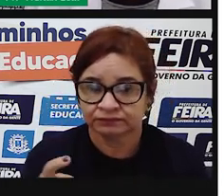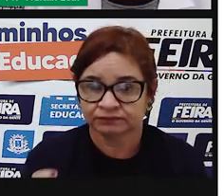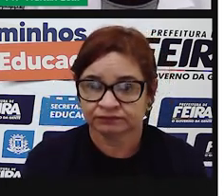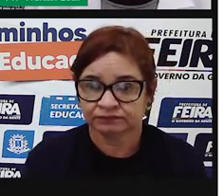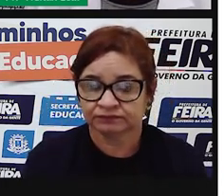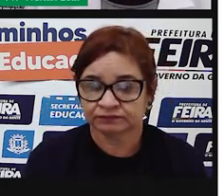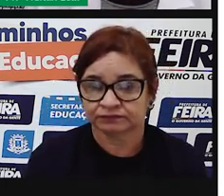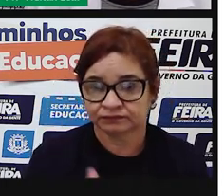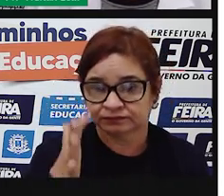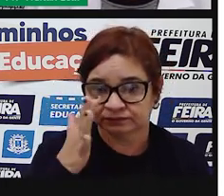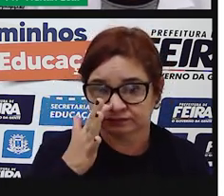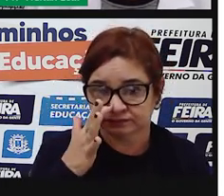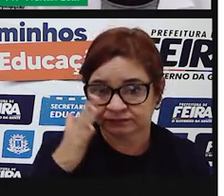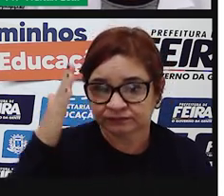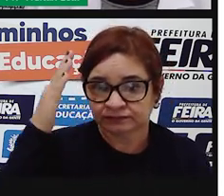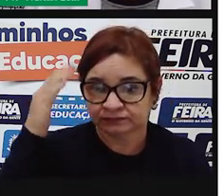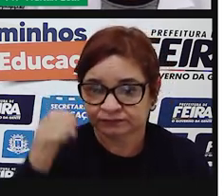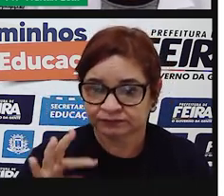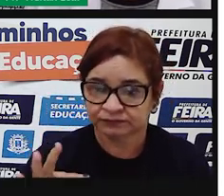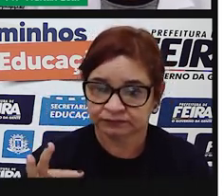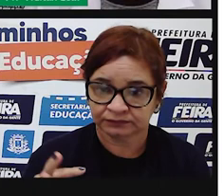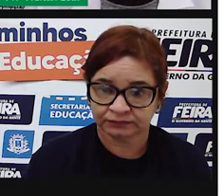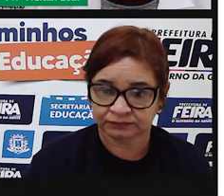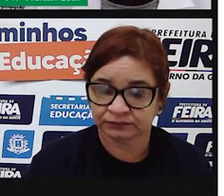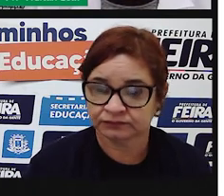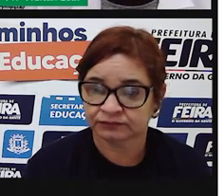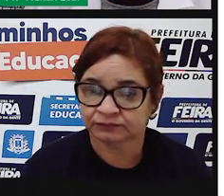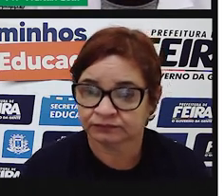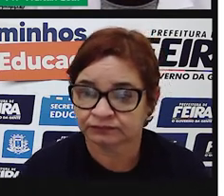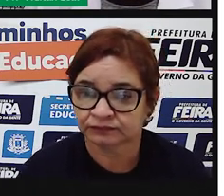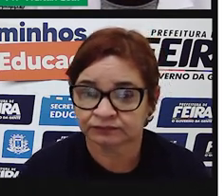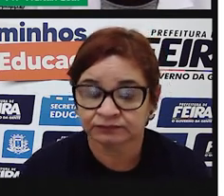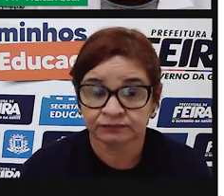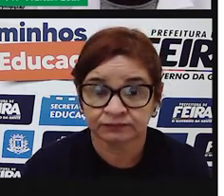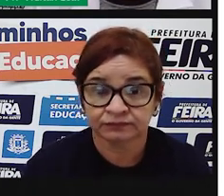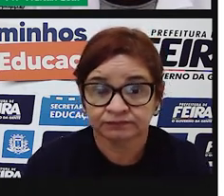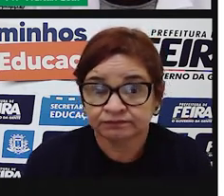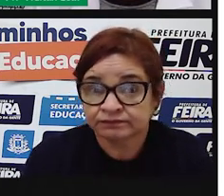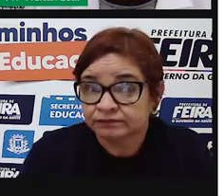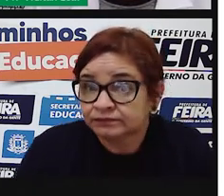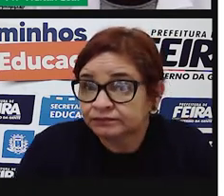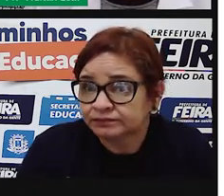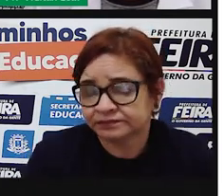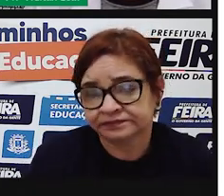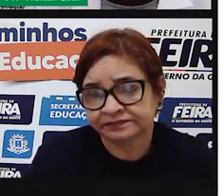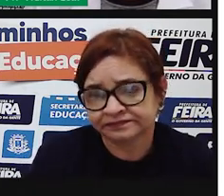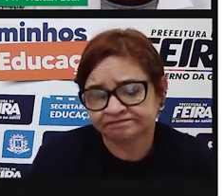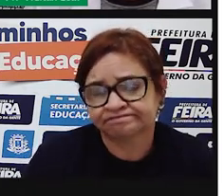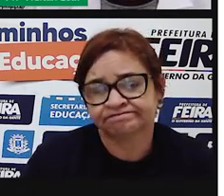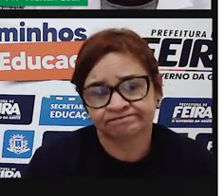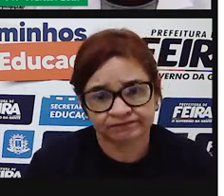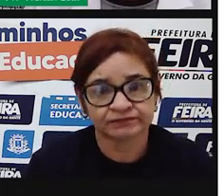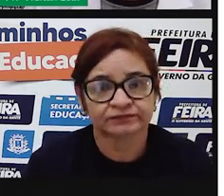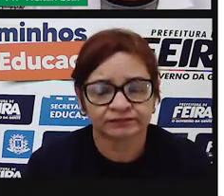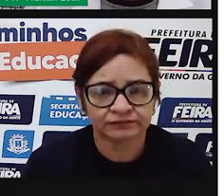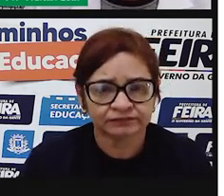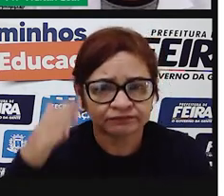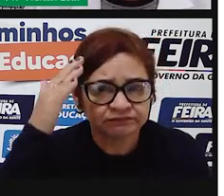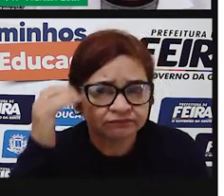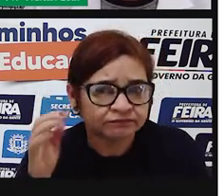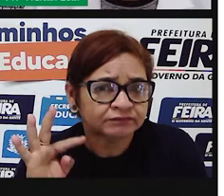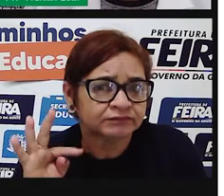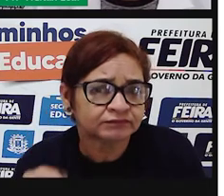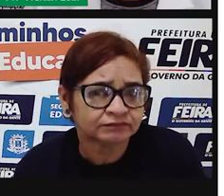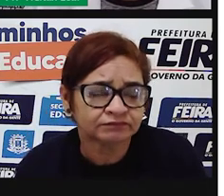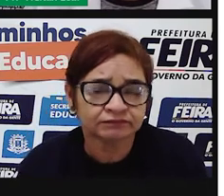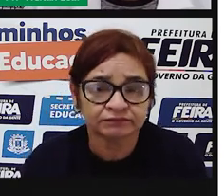frase. Saiba que tudo daria errado, mais, sabia que tudo daria errado, mas,